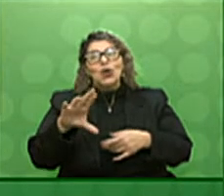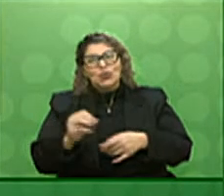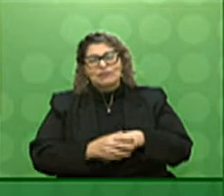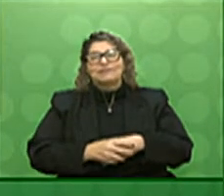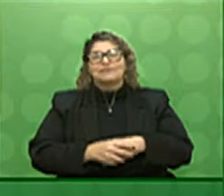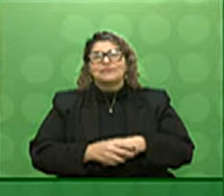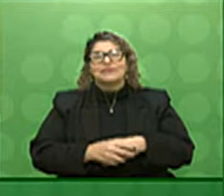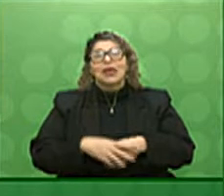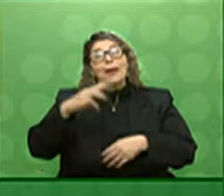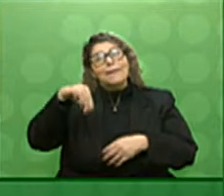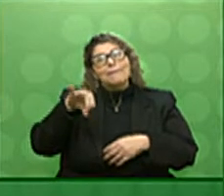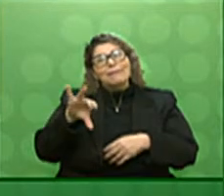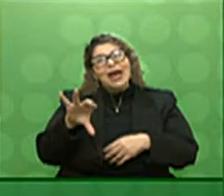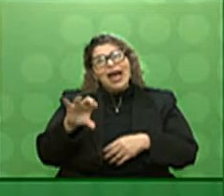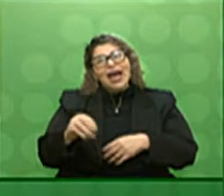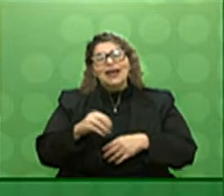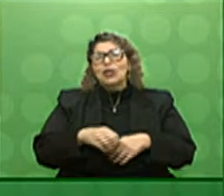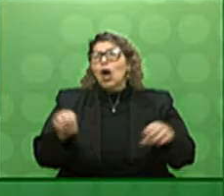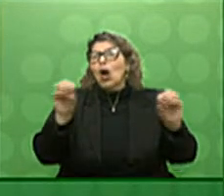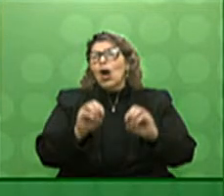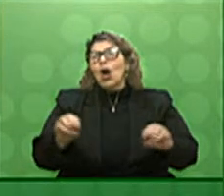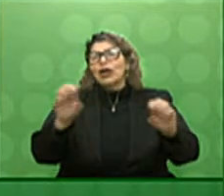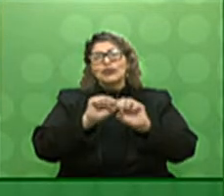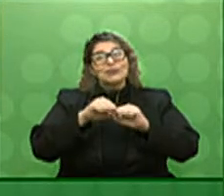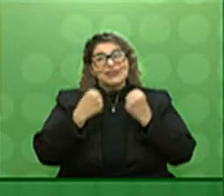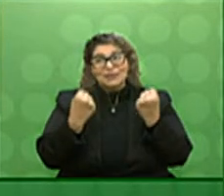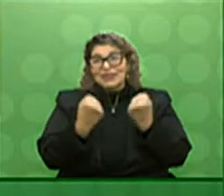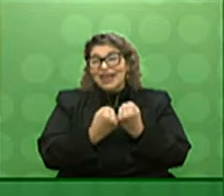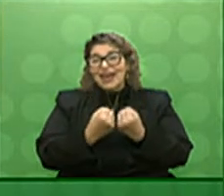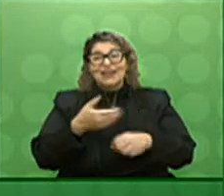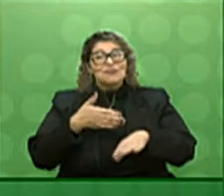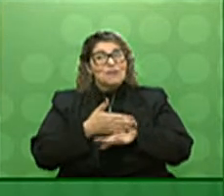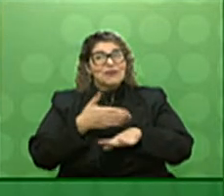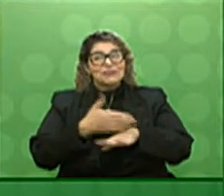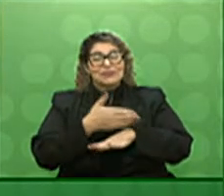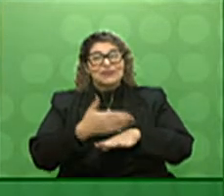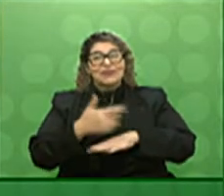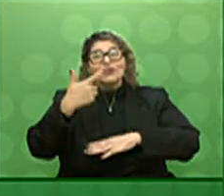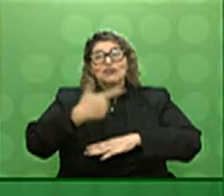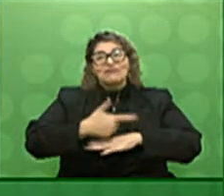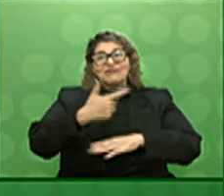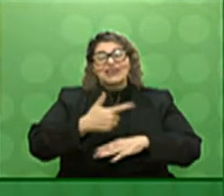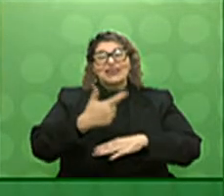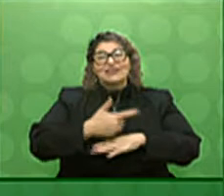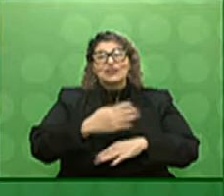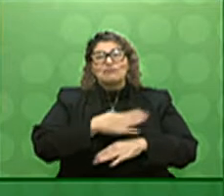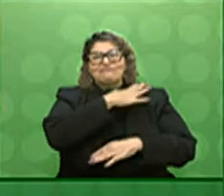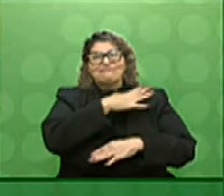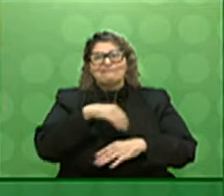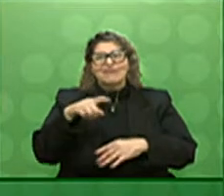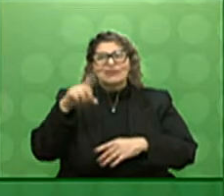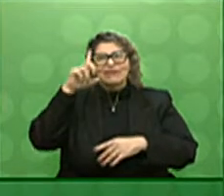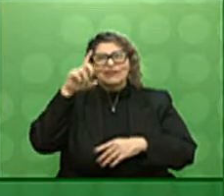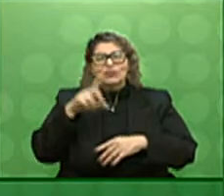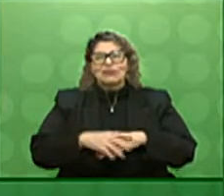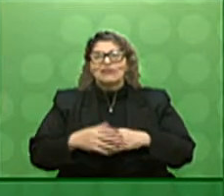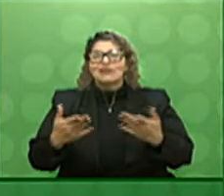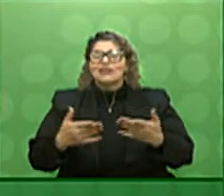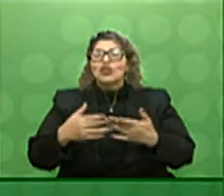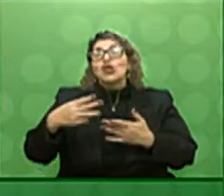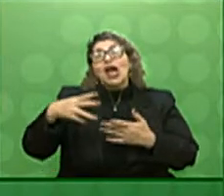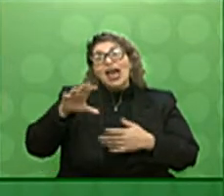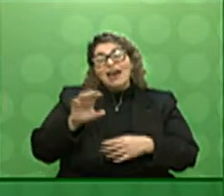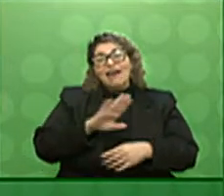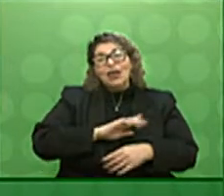Mário Nascimento excepcional seminário com a participação do vice-presidente da república o general Hamilton Mourão o governador